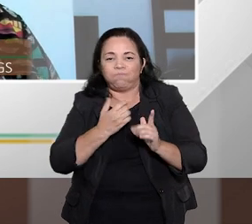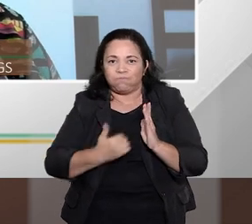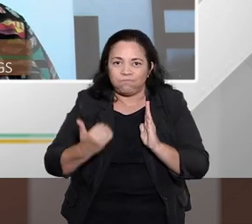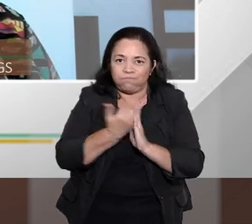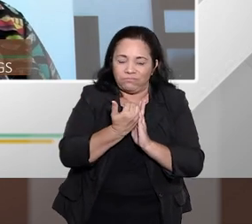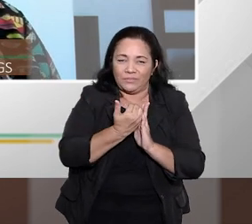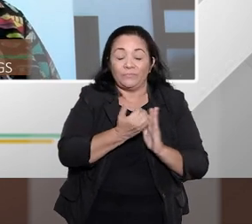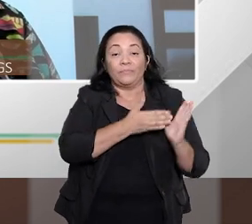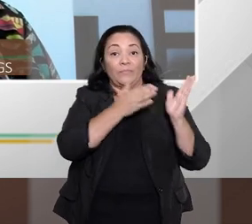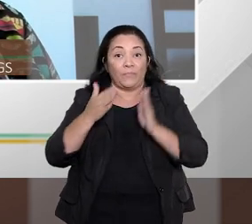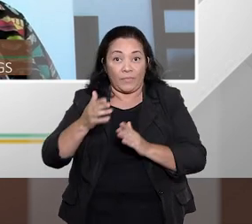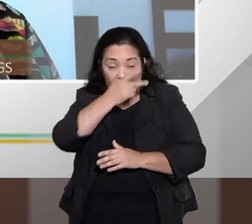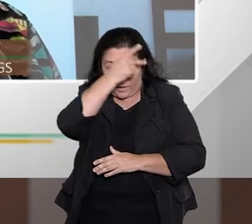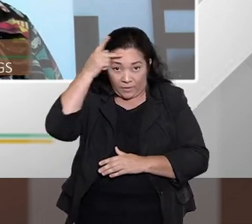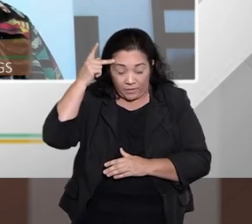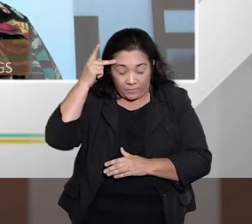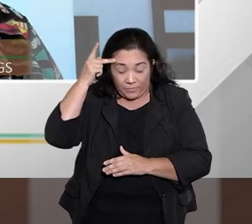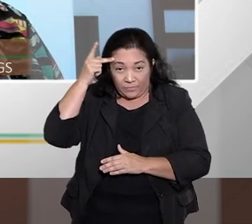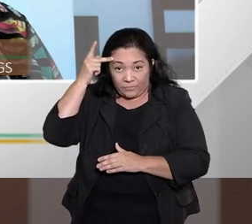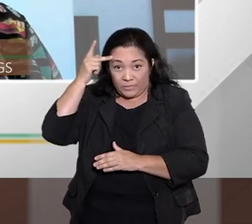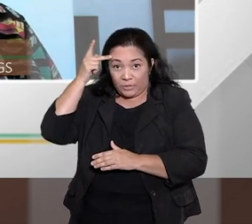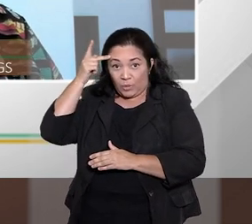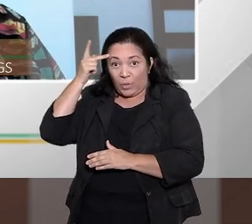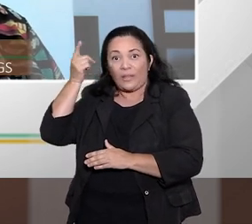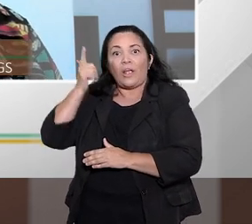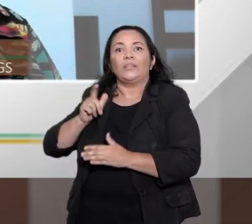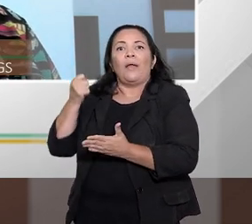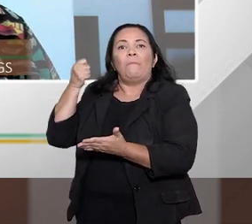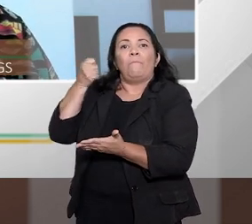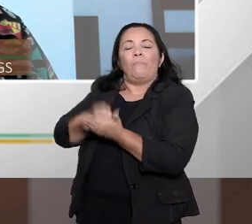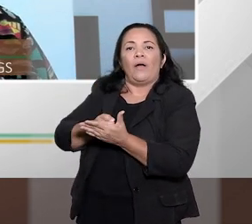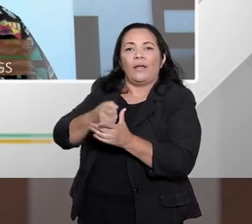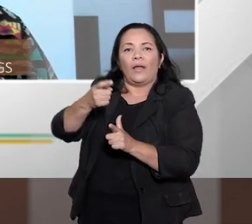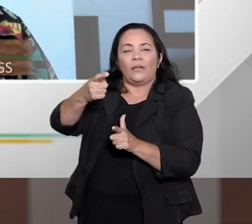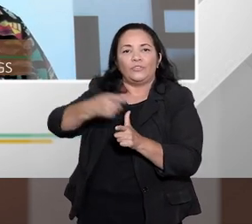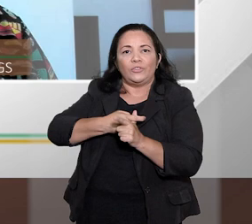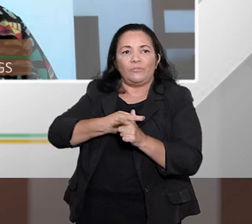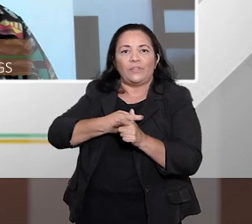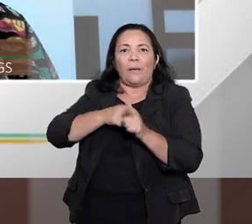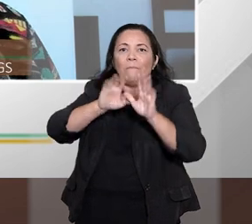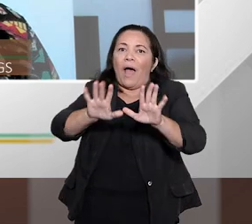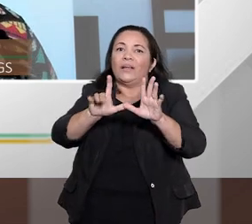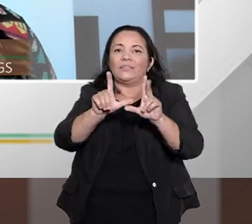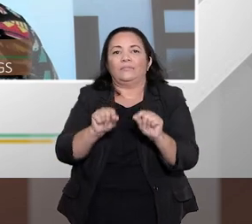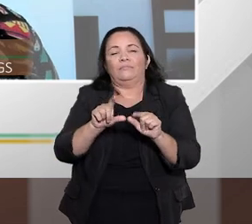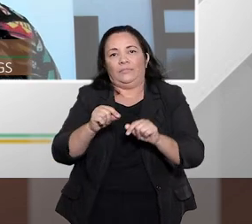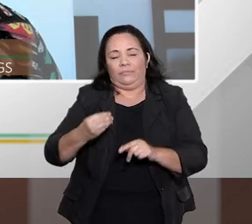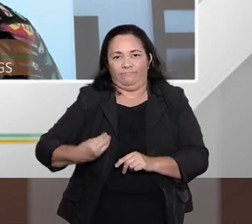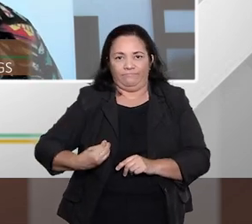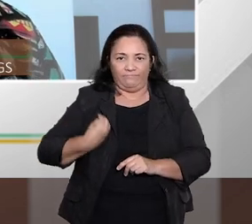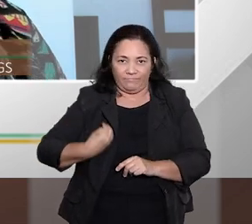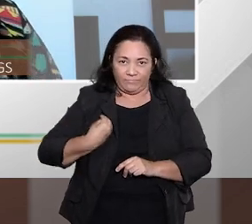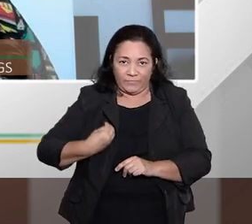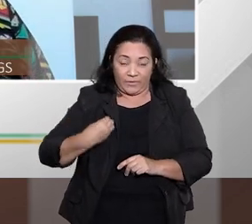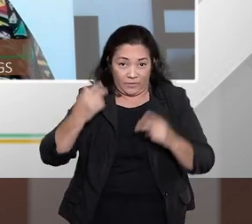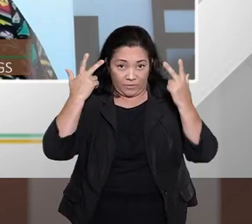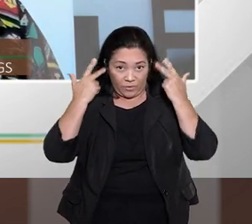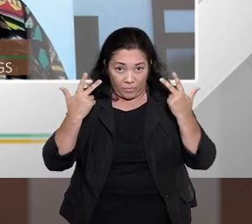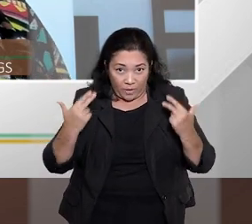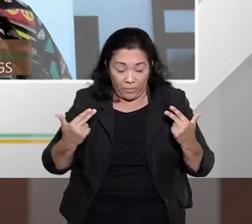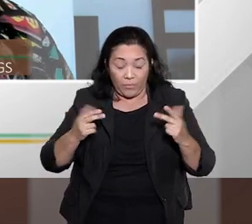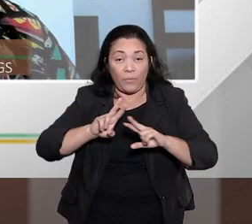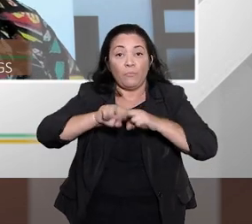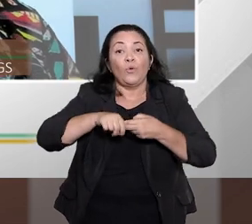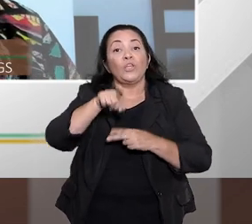pagamento comprometa o mínimo existencial da pessoa. Então, como a pergunta da